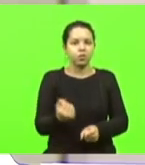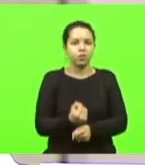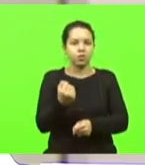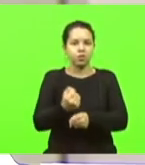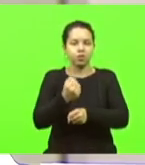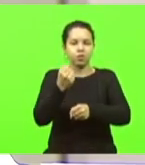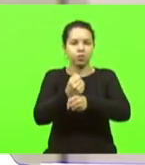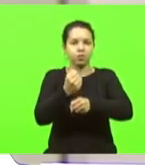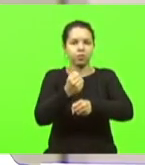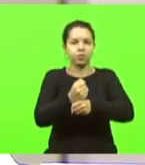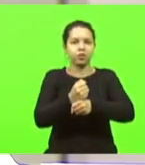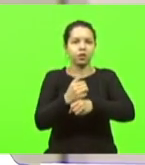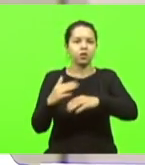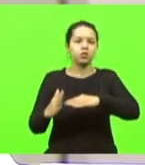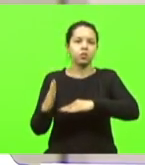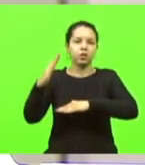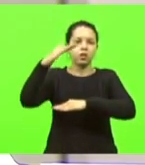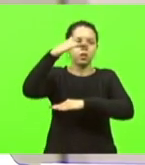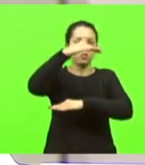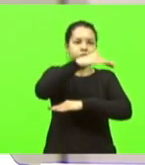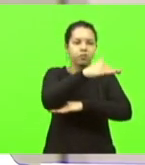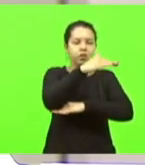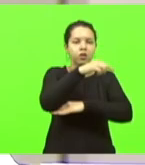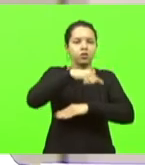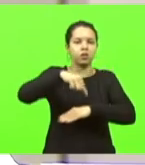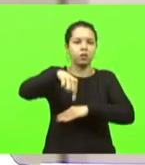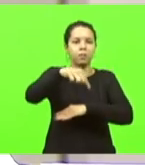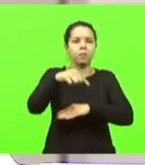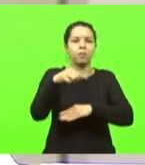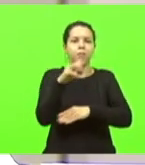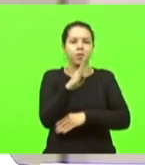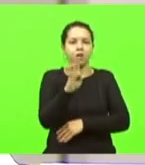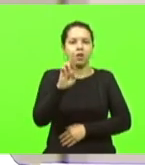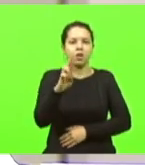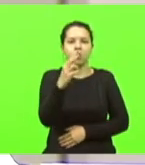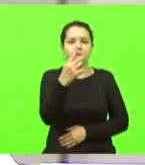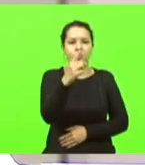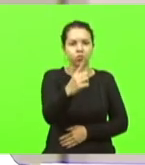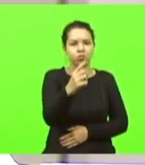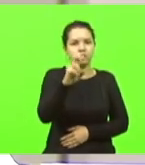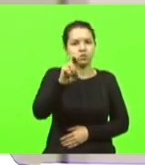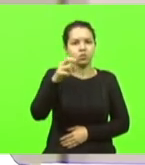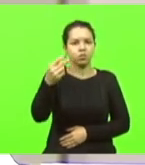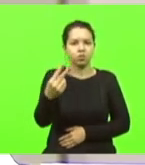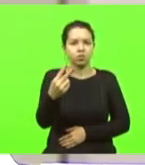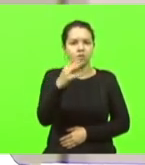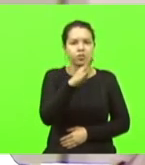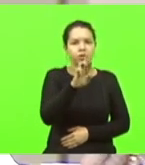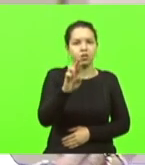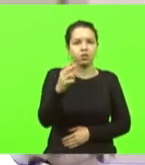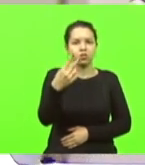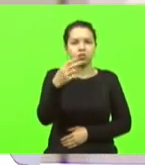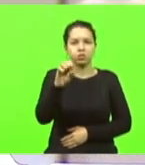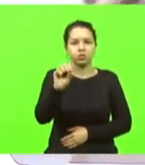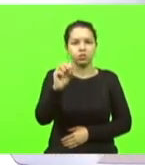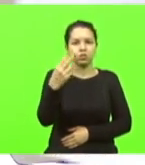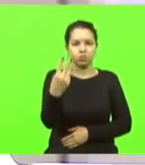elevado no entroncamento da BR-158 e BR-282. Em discussão?